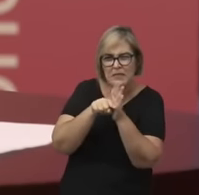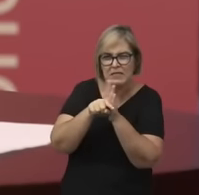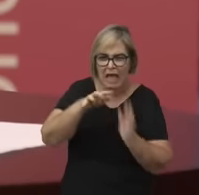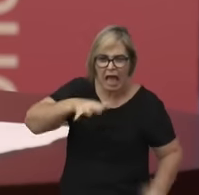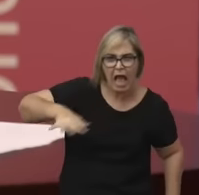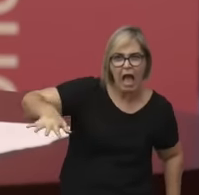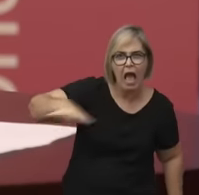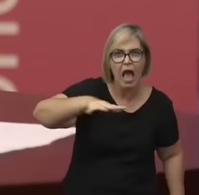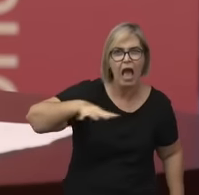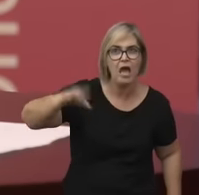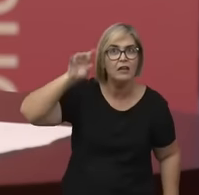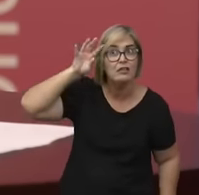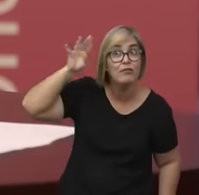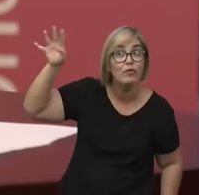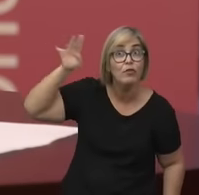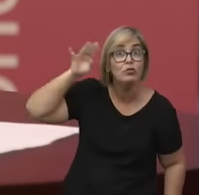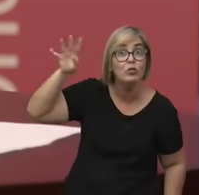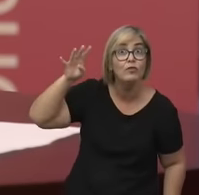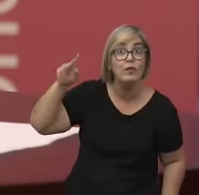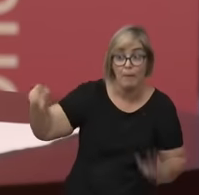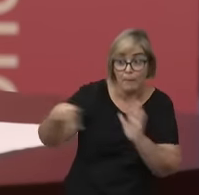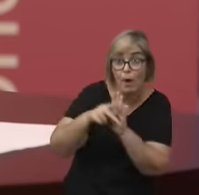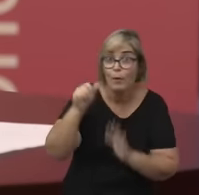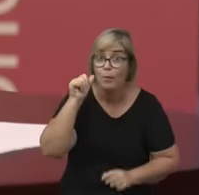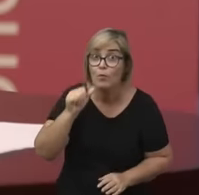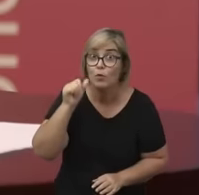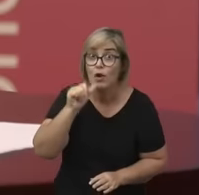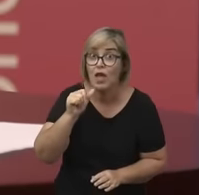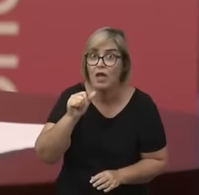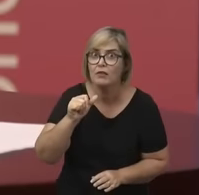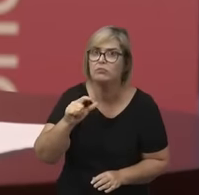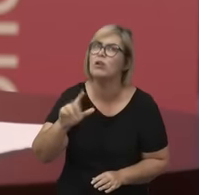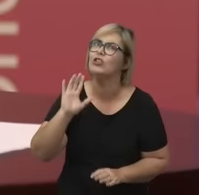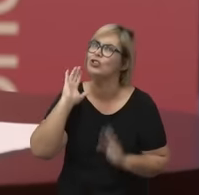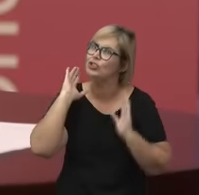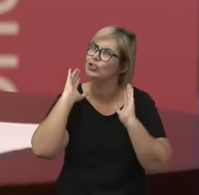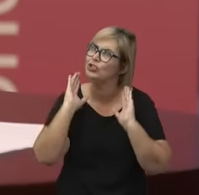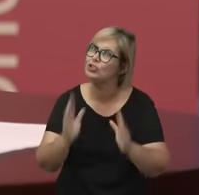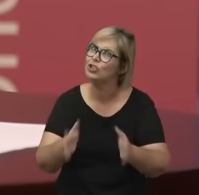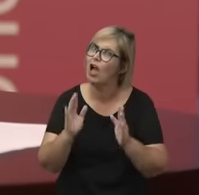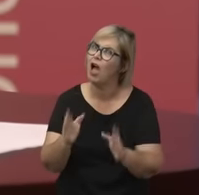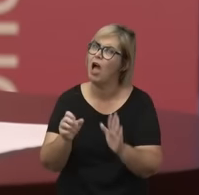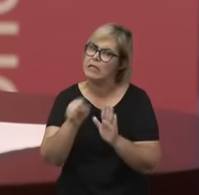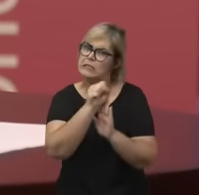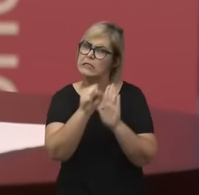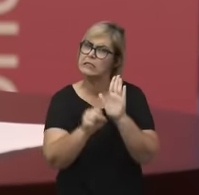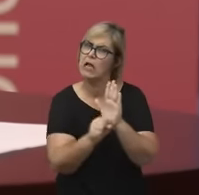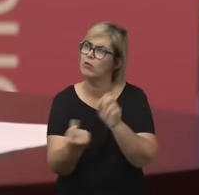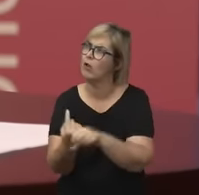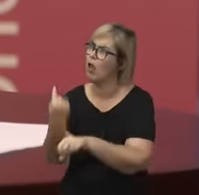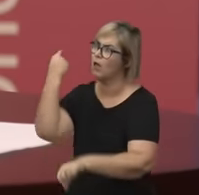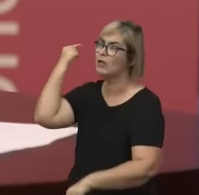procurar as obras das mulheres filósofas, a gente vê que elas estão há muitos anos, há muitos séculos, querendo falar.